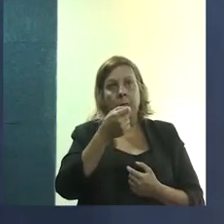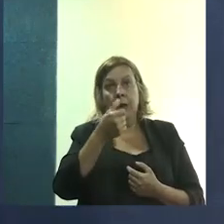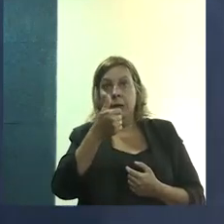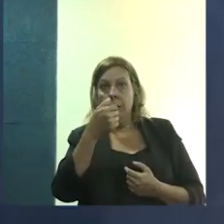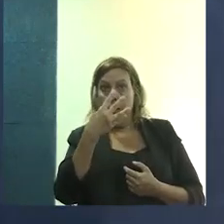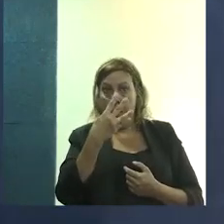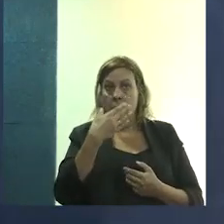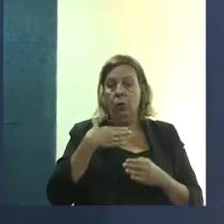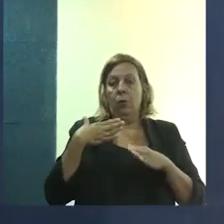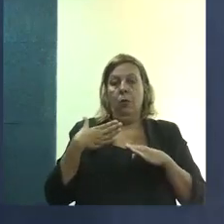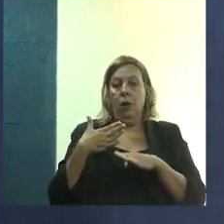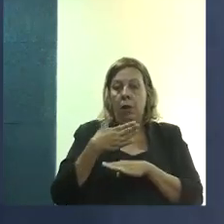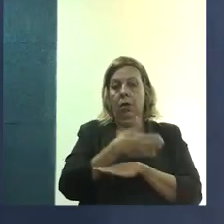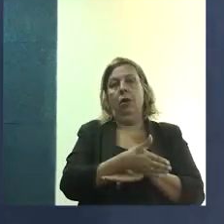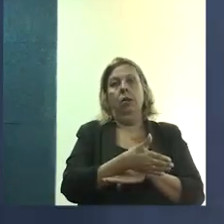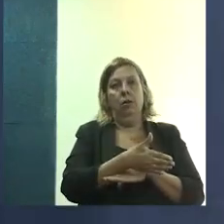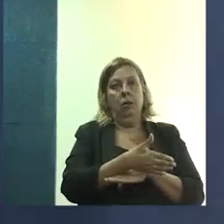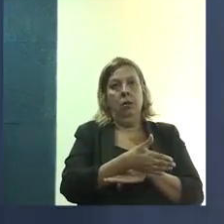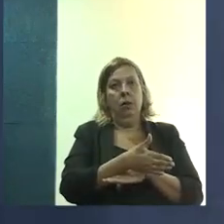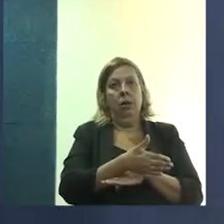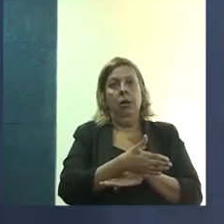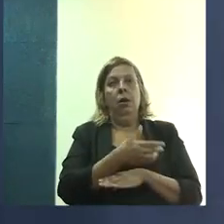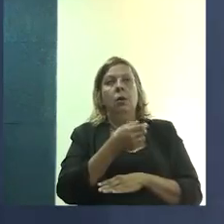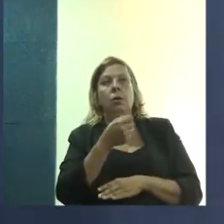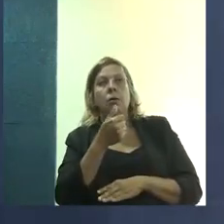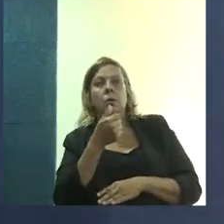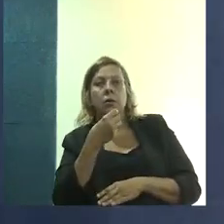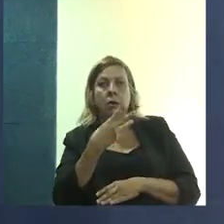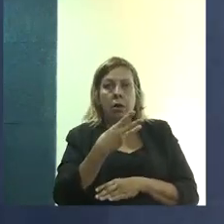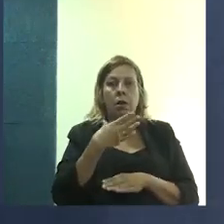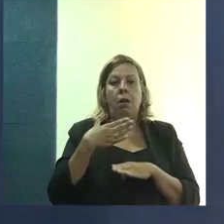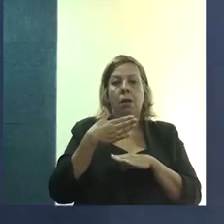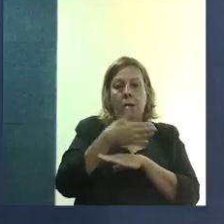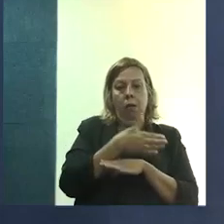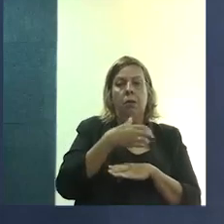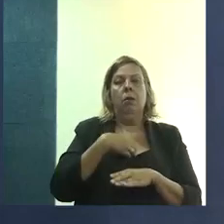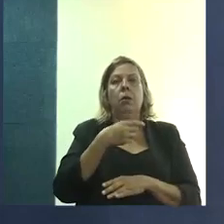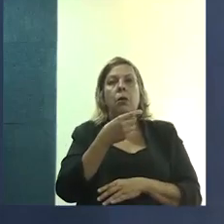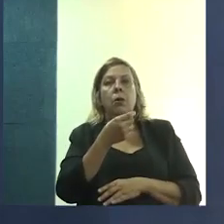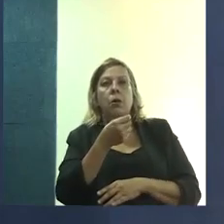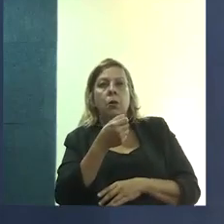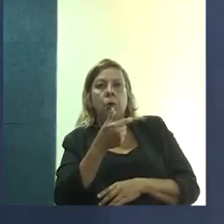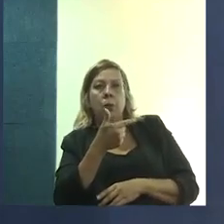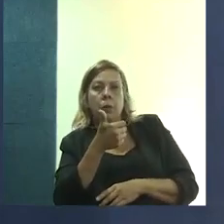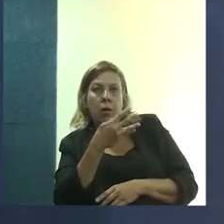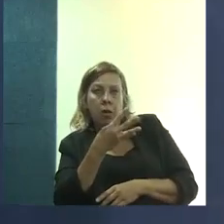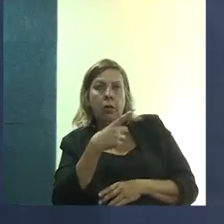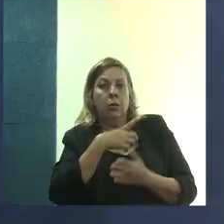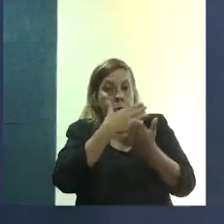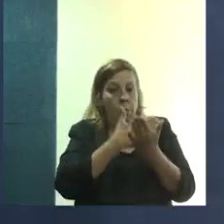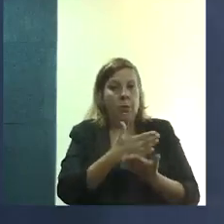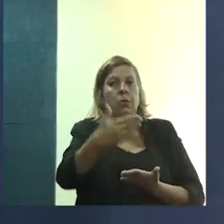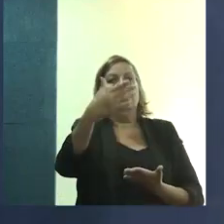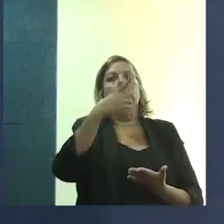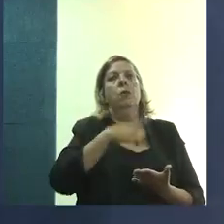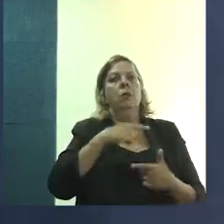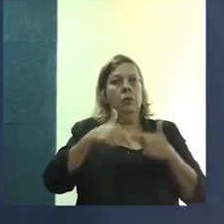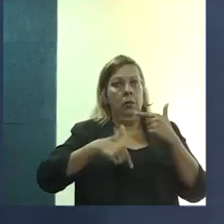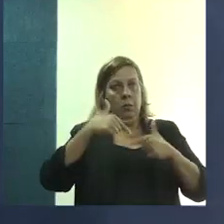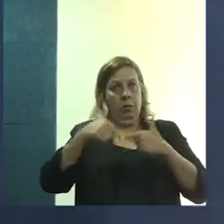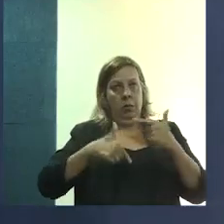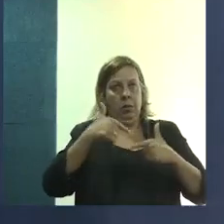2014, quando eu entrei na, quer dizer, eu entrei em 2013, mas em 2014 que a gente começou realmente